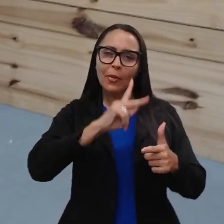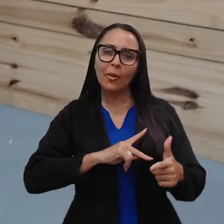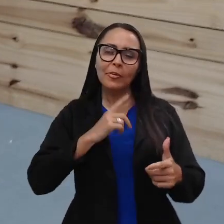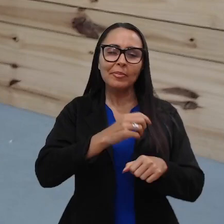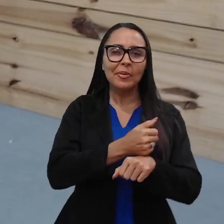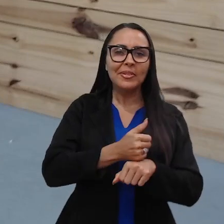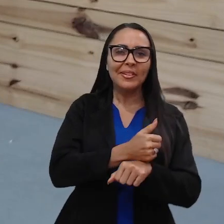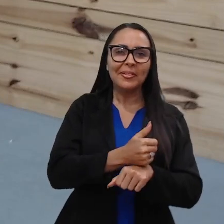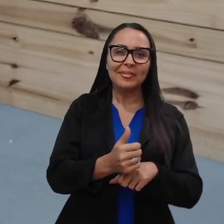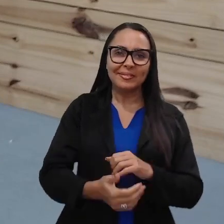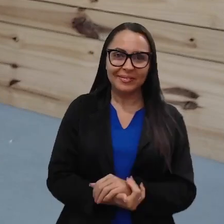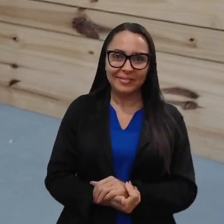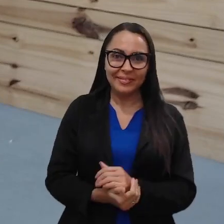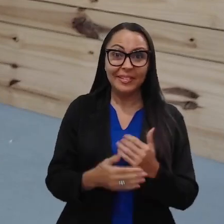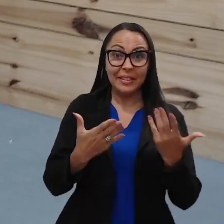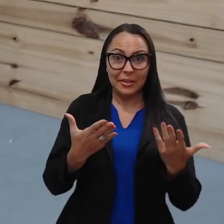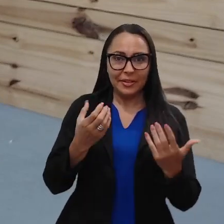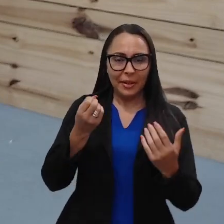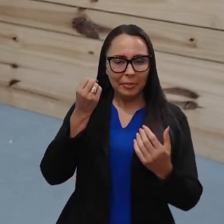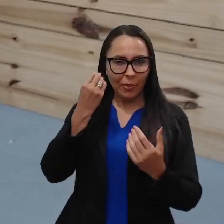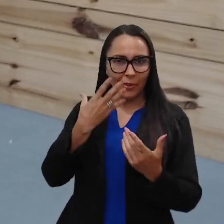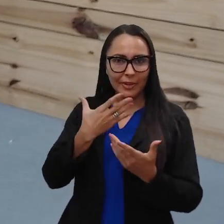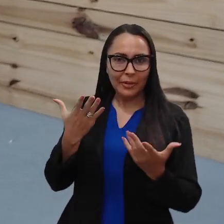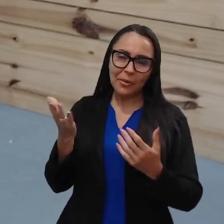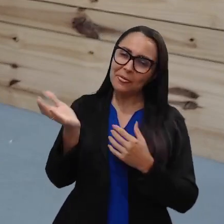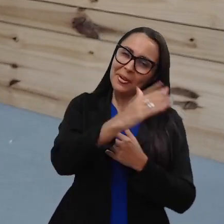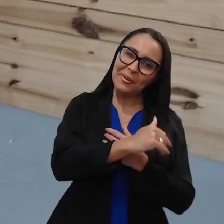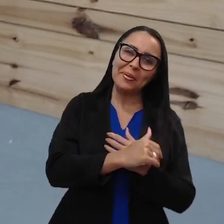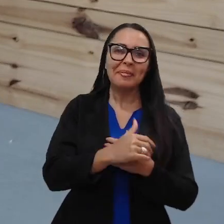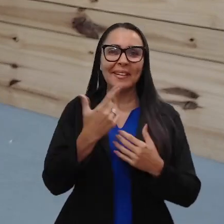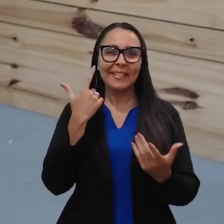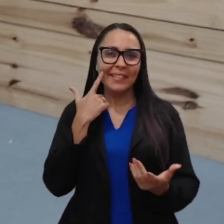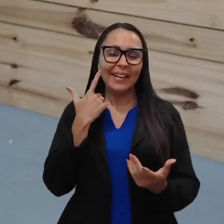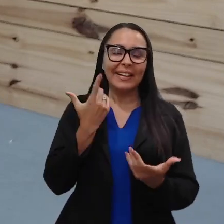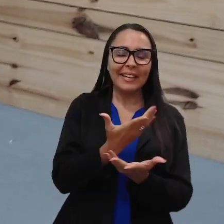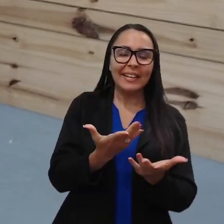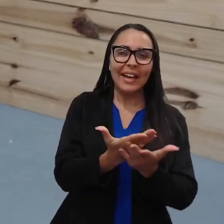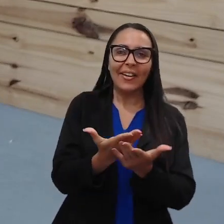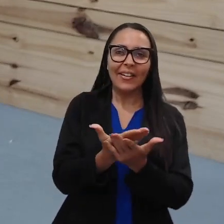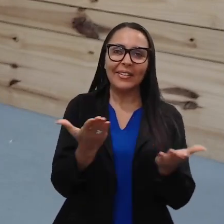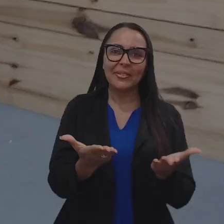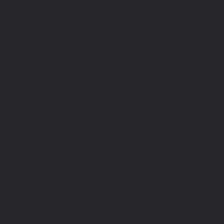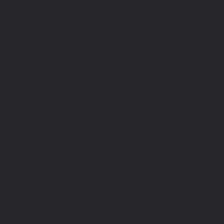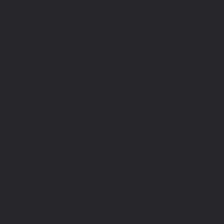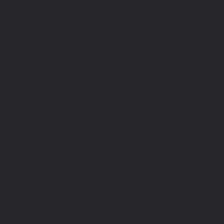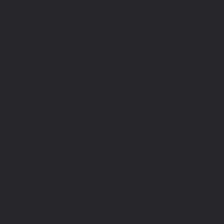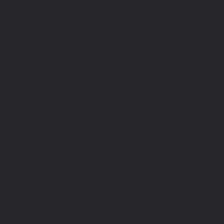profissionais? Você animou com a ideia? Então vem comigo conferir a aula de hoje.